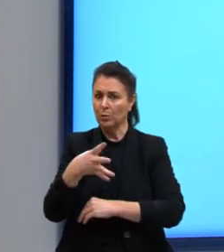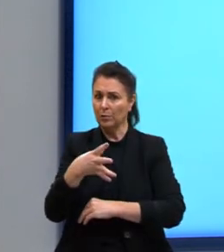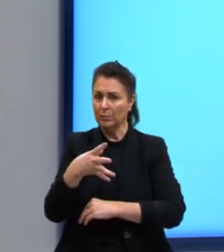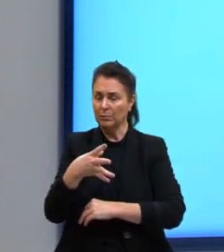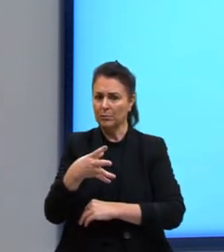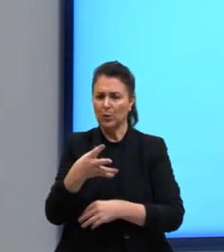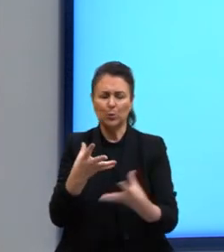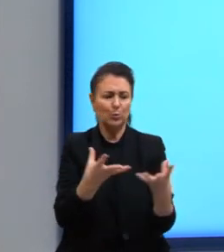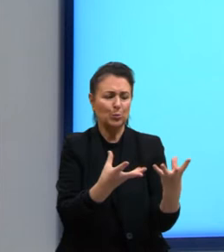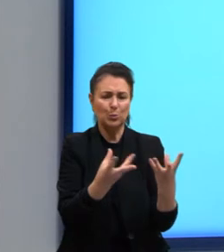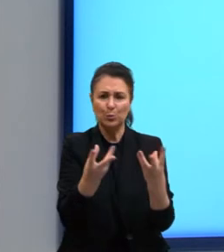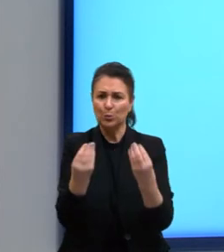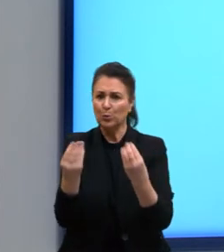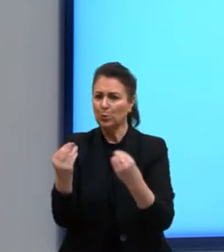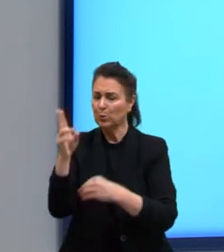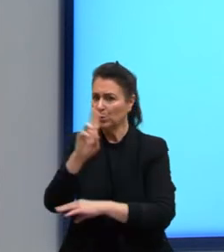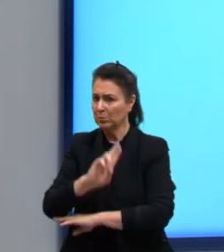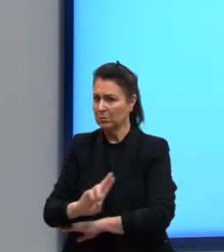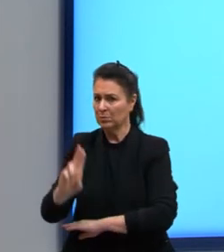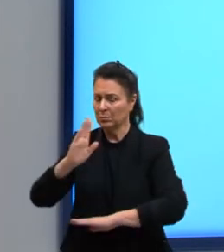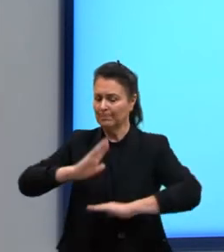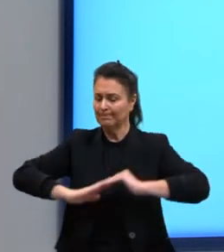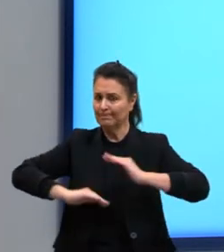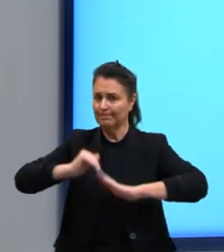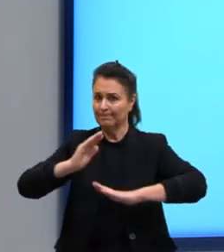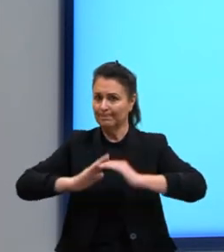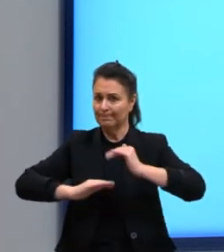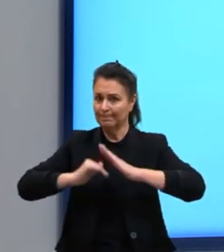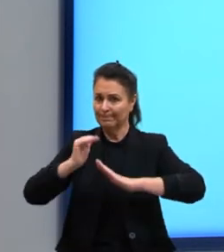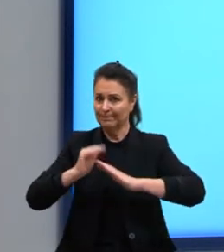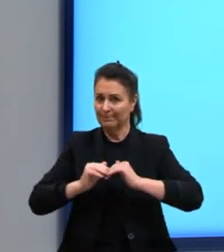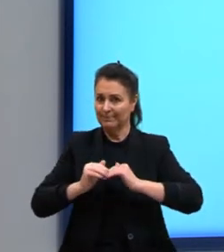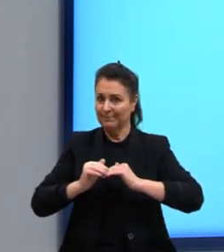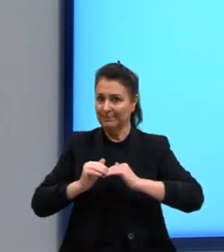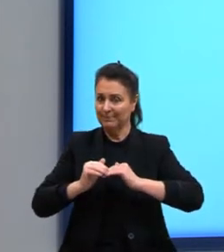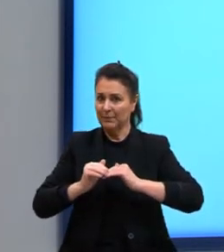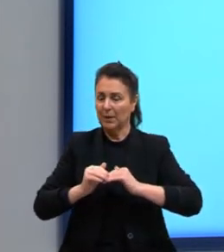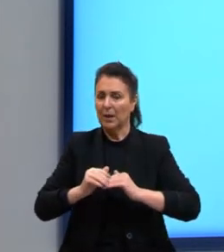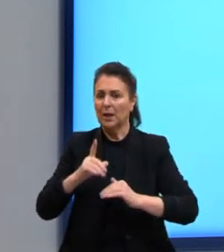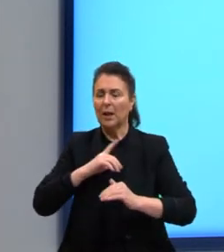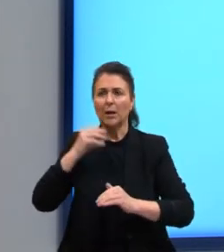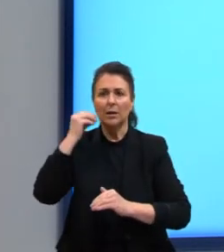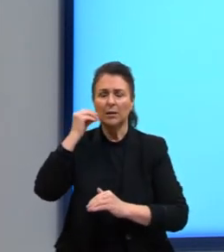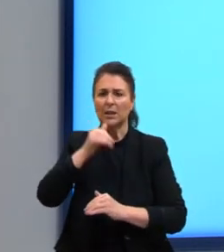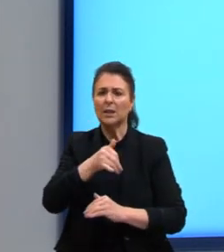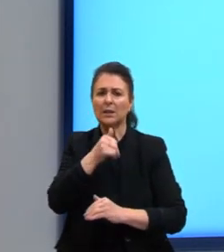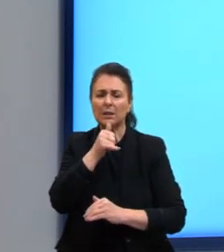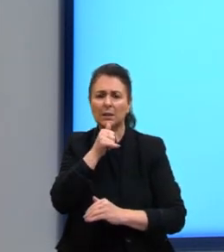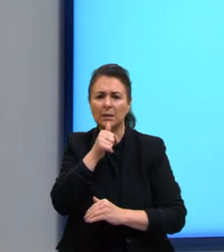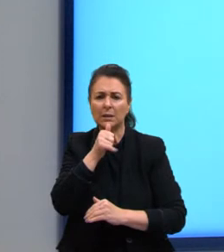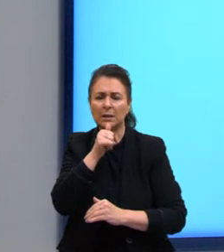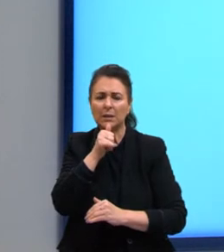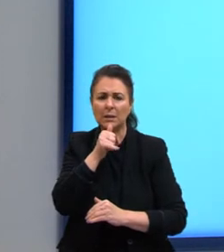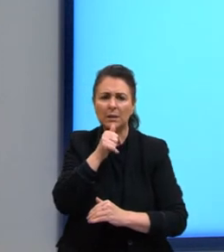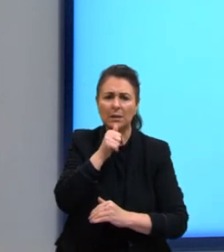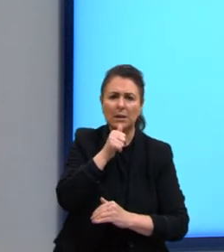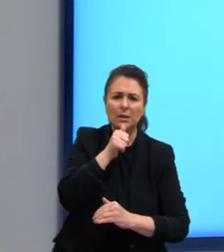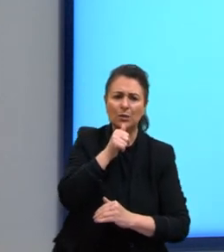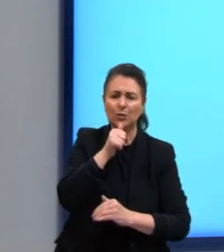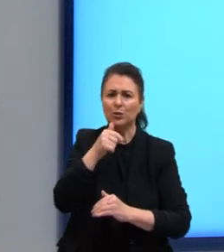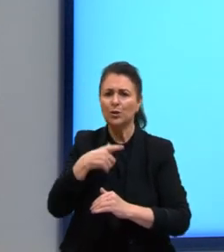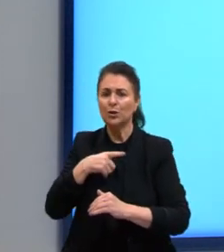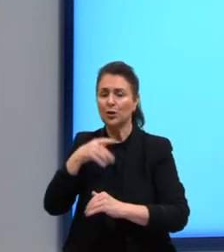inúmeras aplicações. Dentre elas, testes de fármacos visando ao